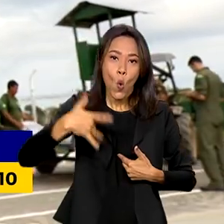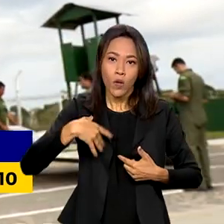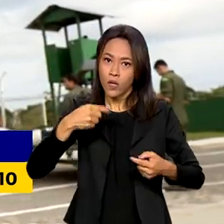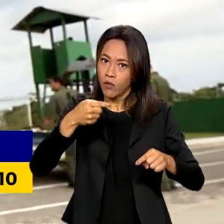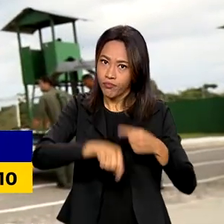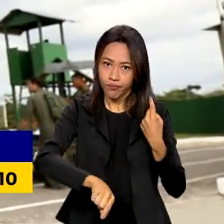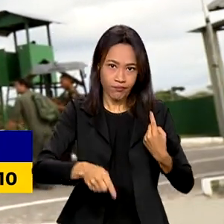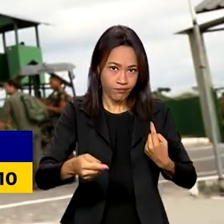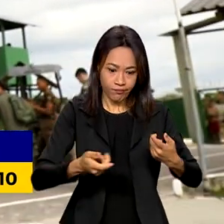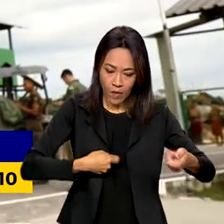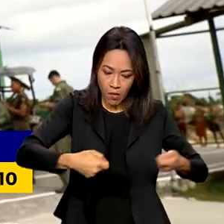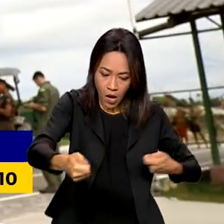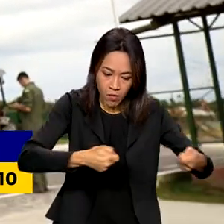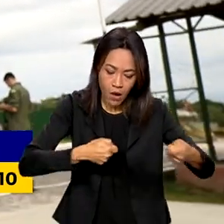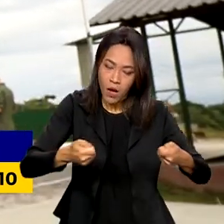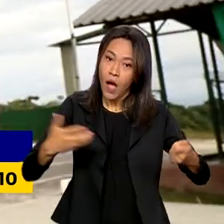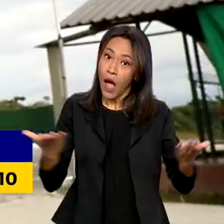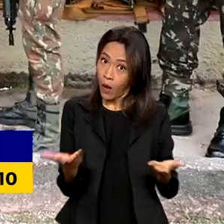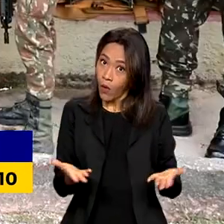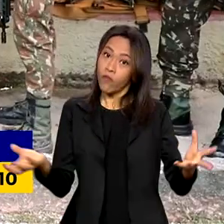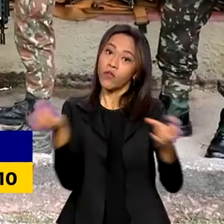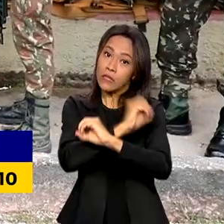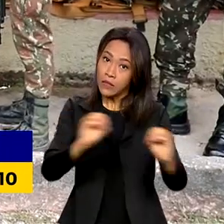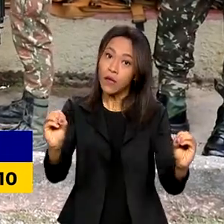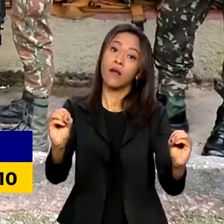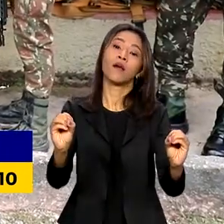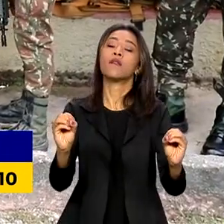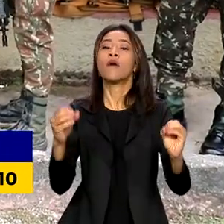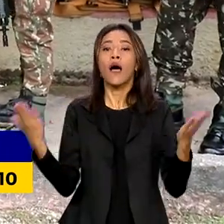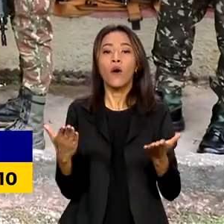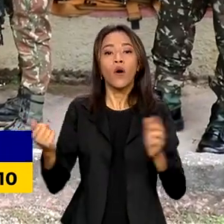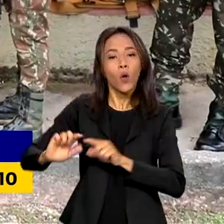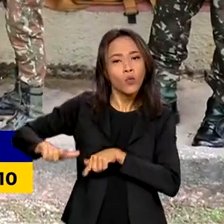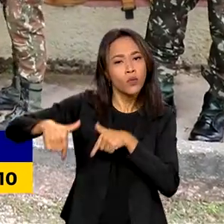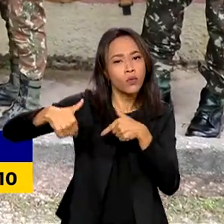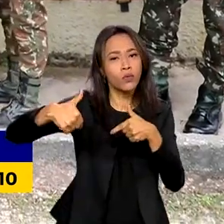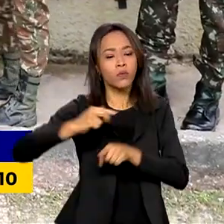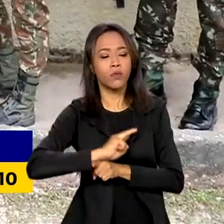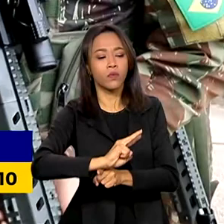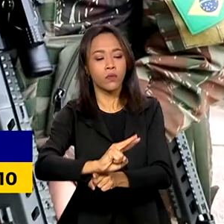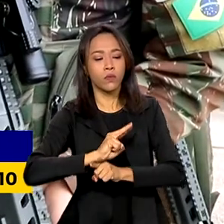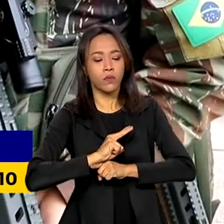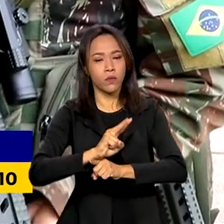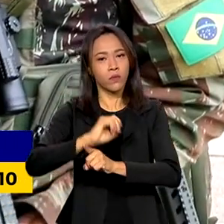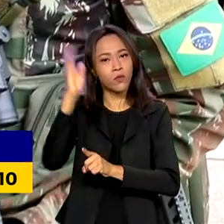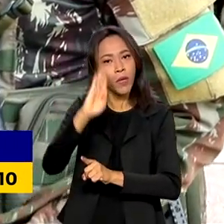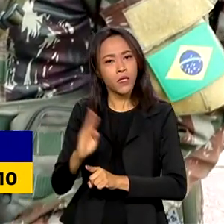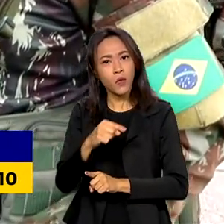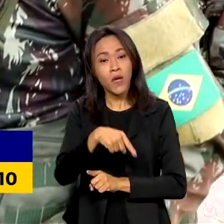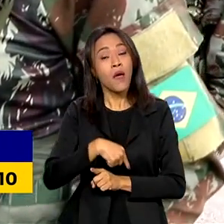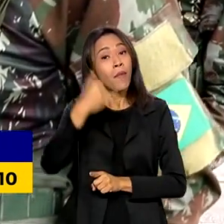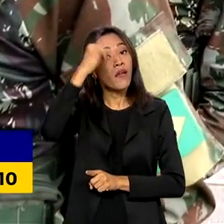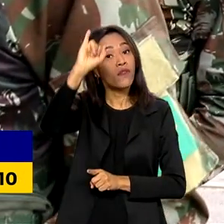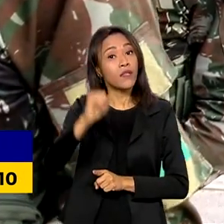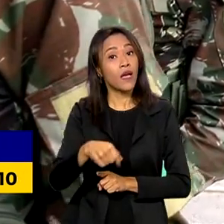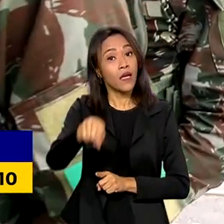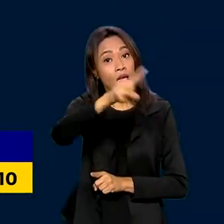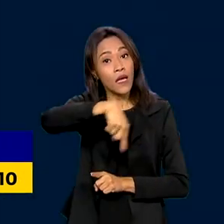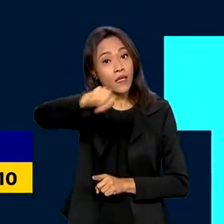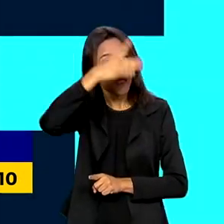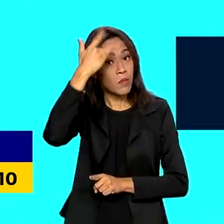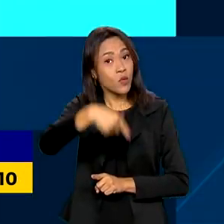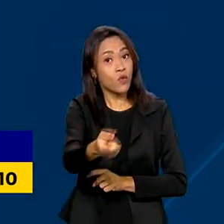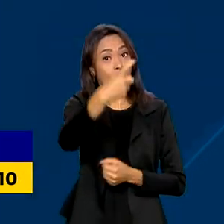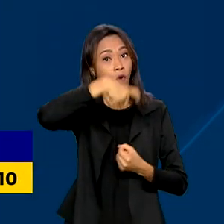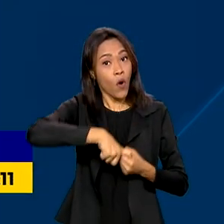Com a presença dos militares na fronteira, o governo quer evitar que criminosos voltem ao território Yanomami.